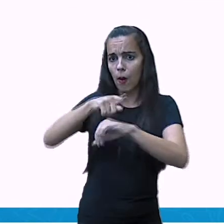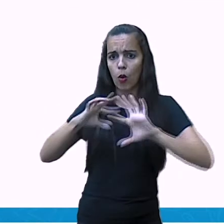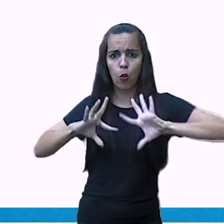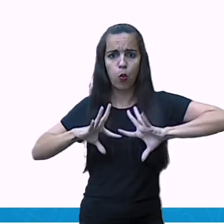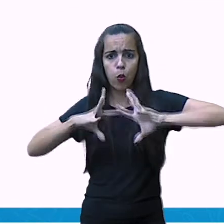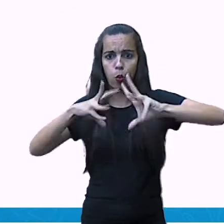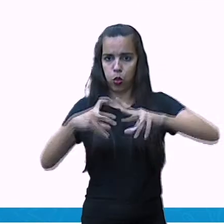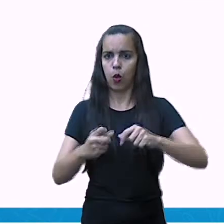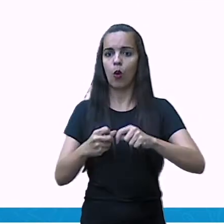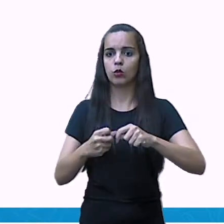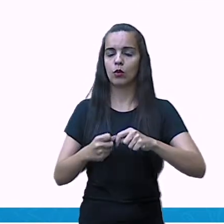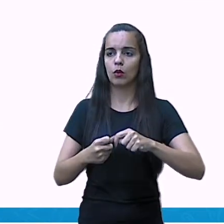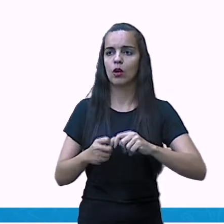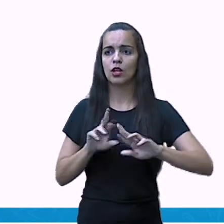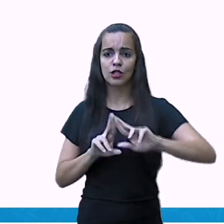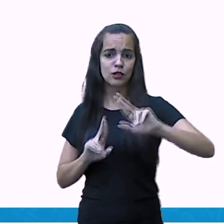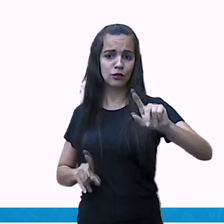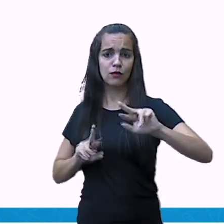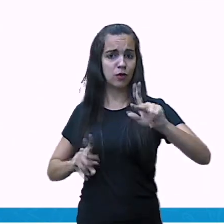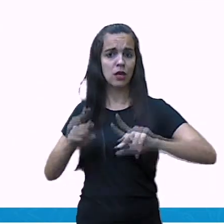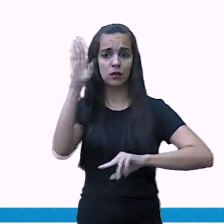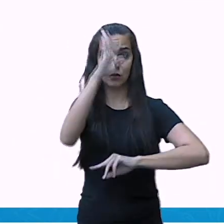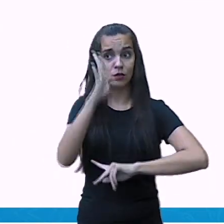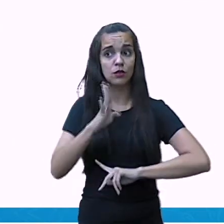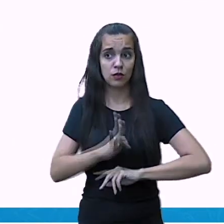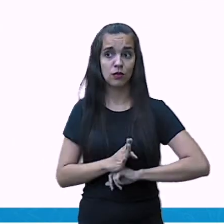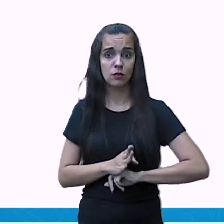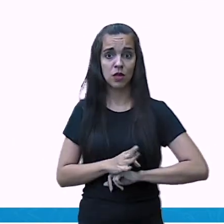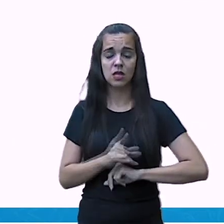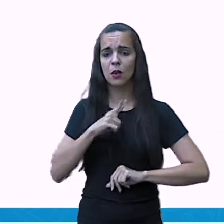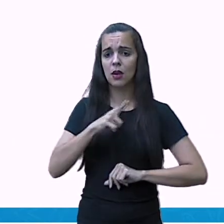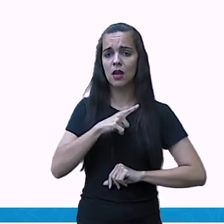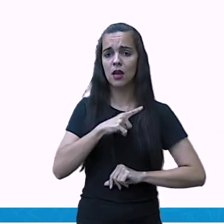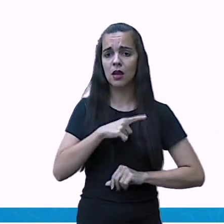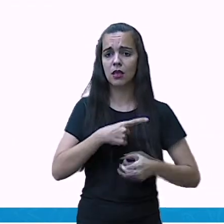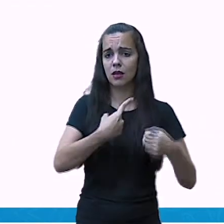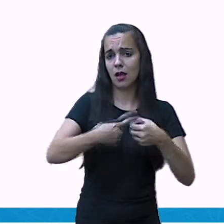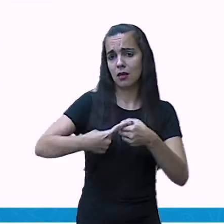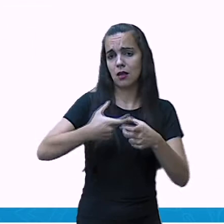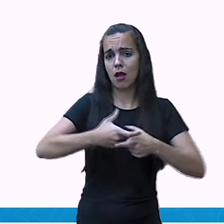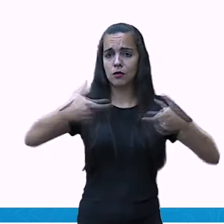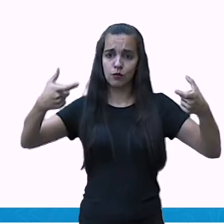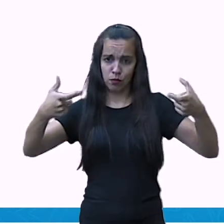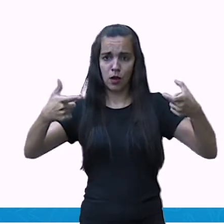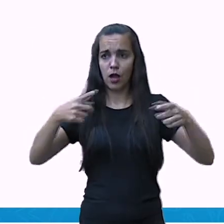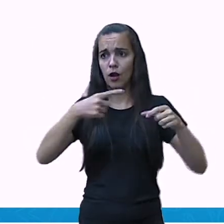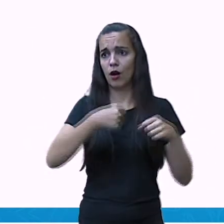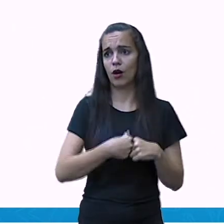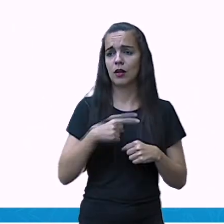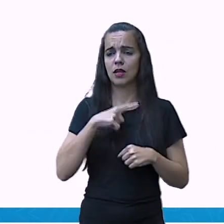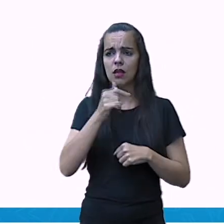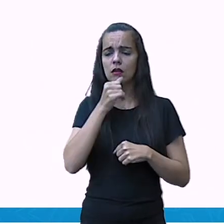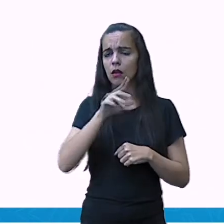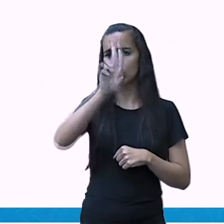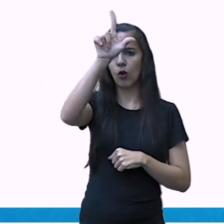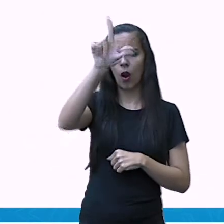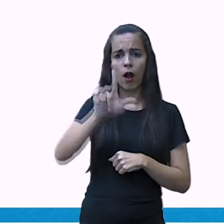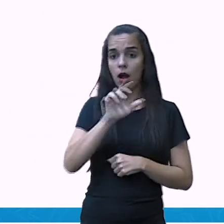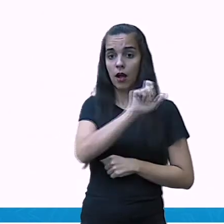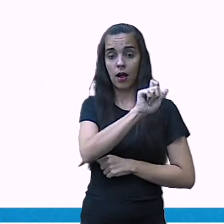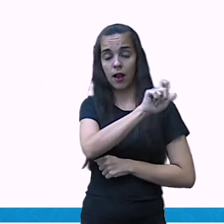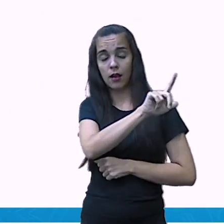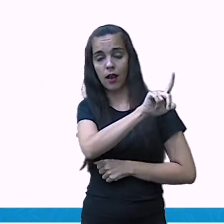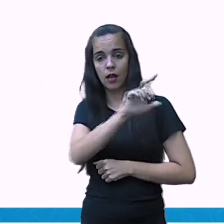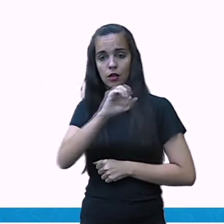das metrópoles, ele está de leste a oeste, de sul